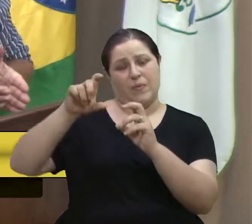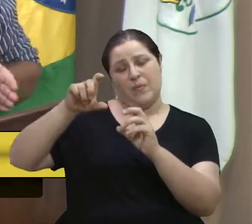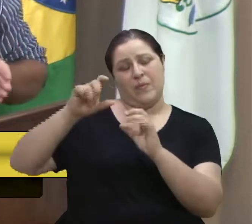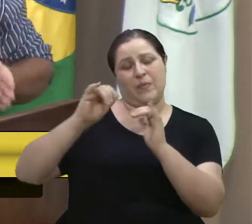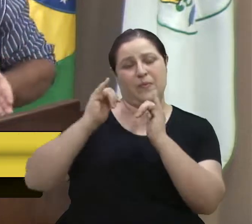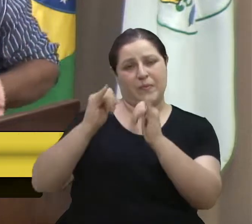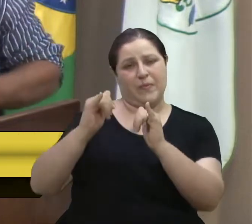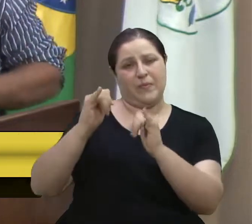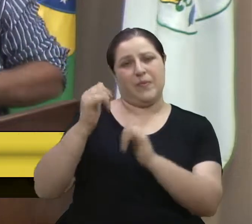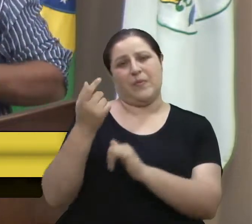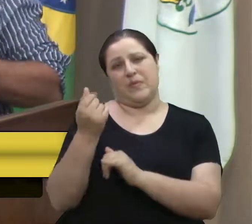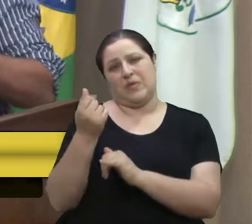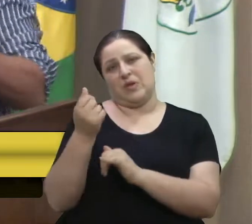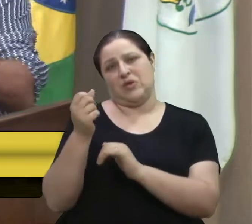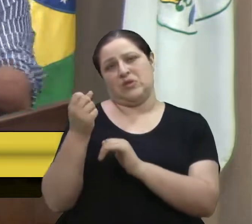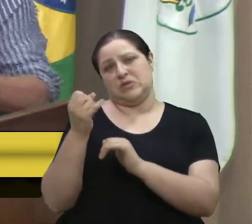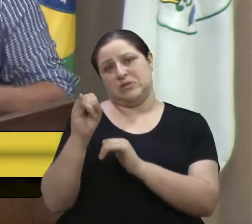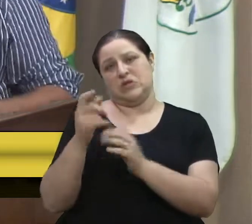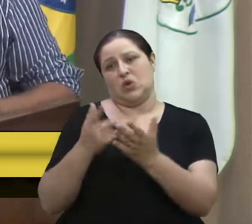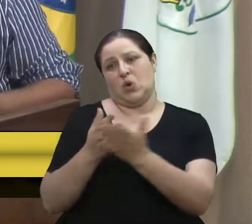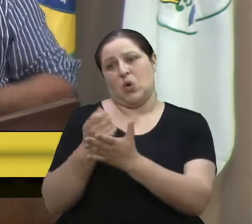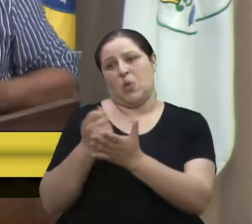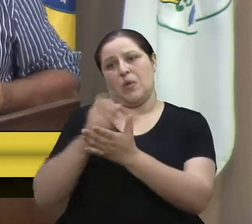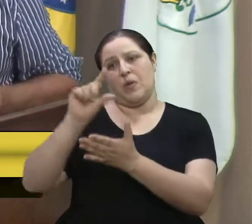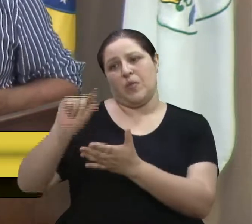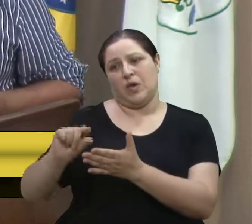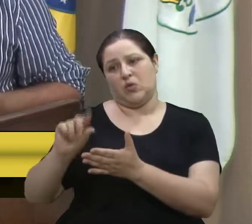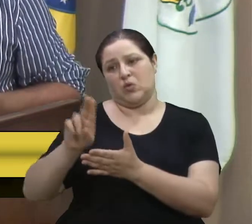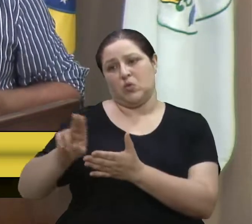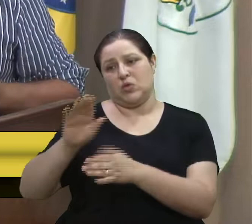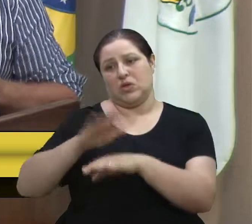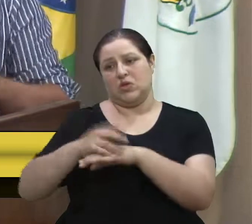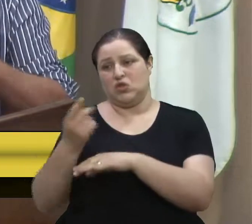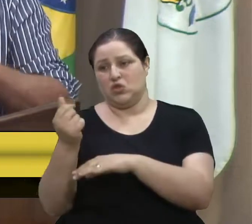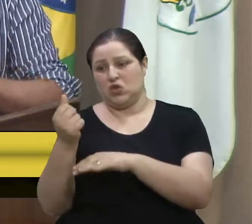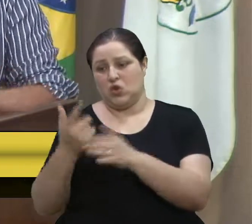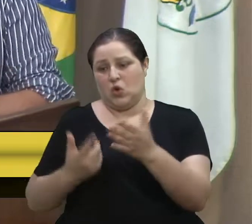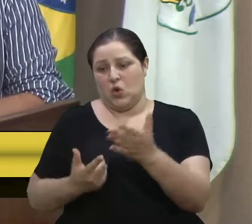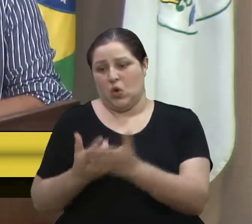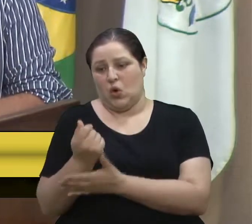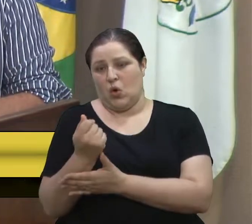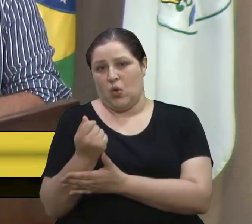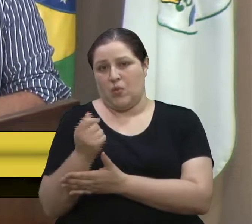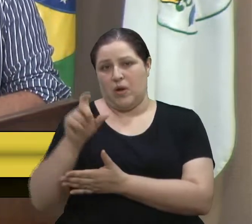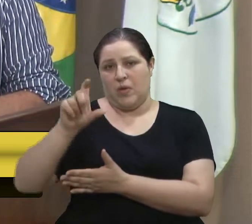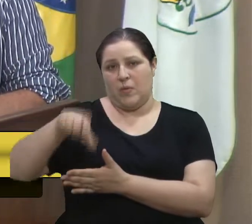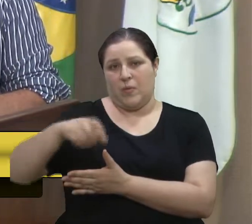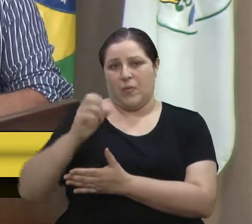comprasse menos, mas que se usasse mais recursos para comprar passagens. E não dar o dinheiro para a Vizade.